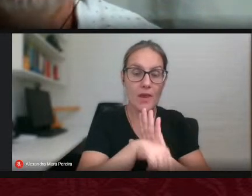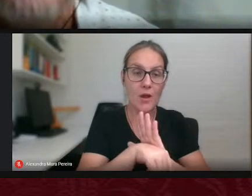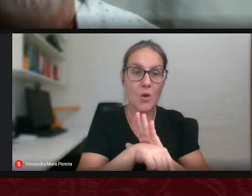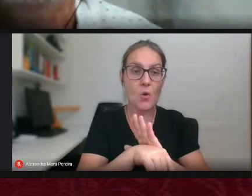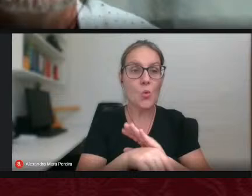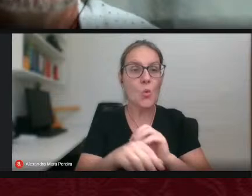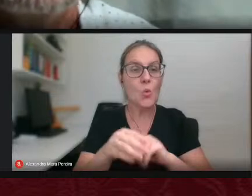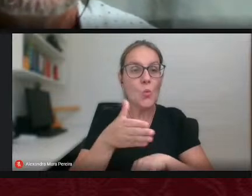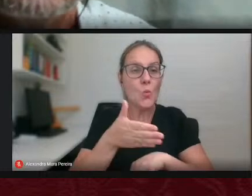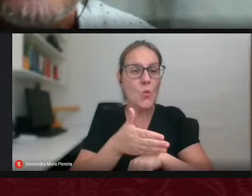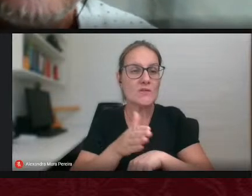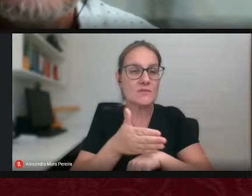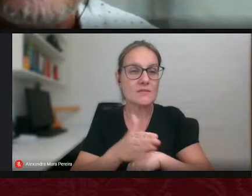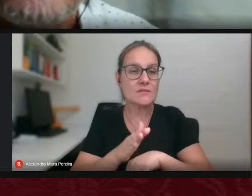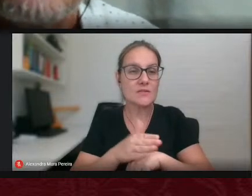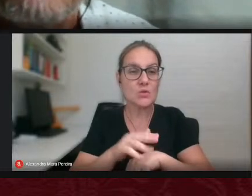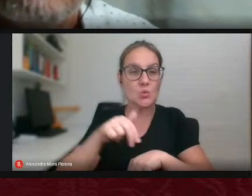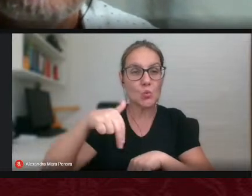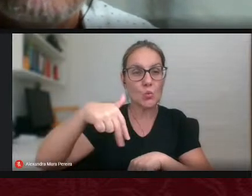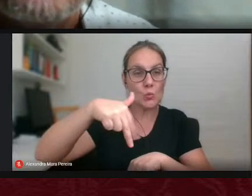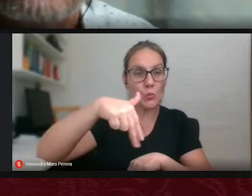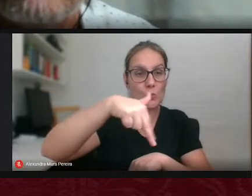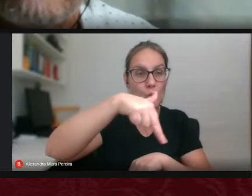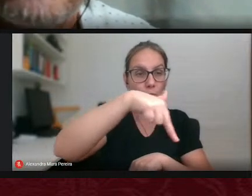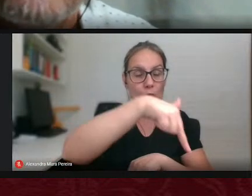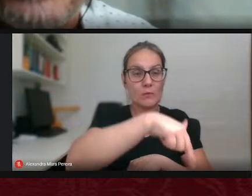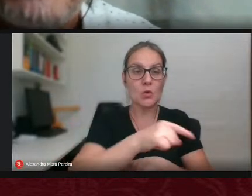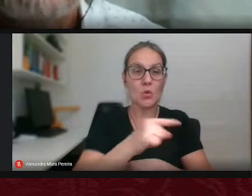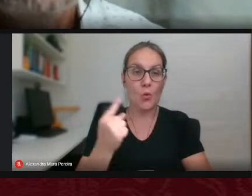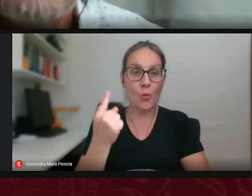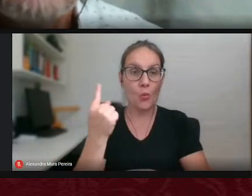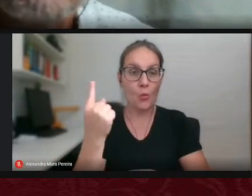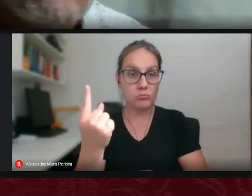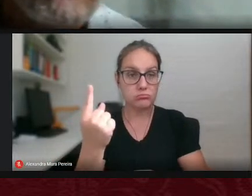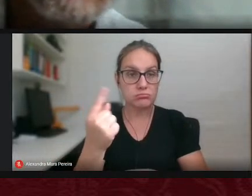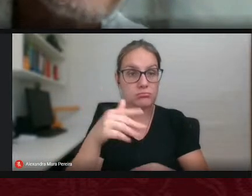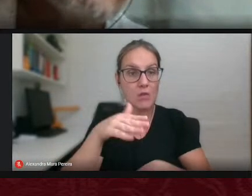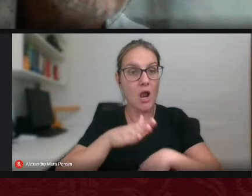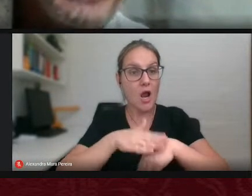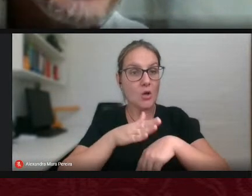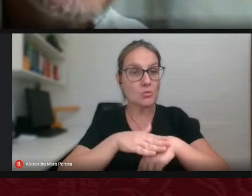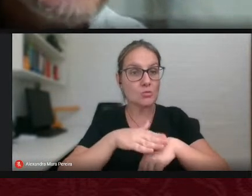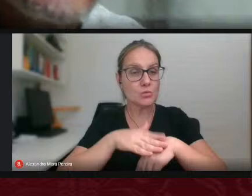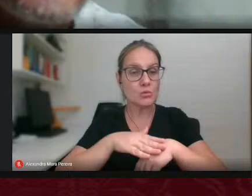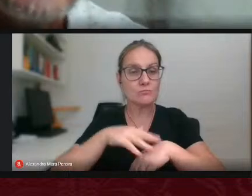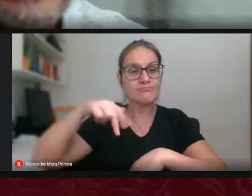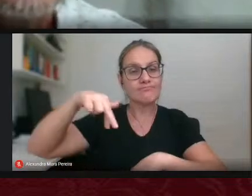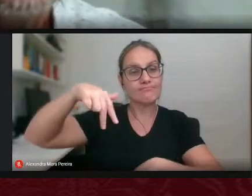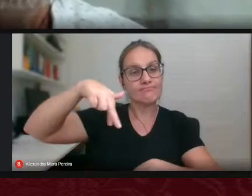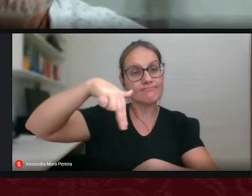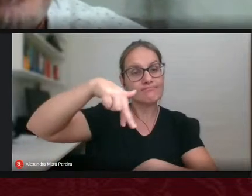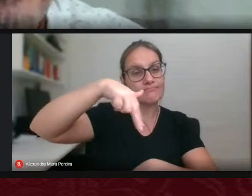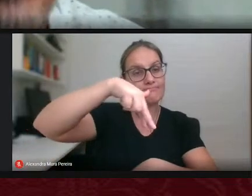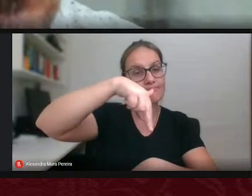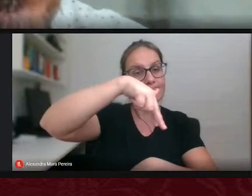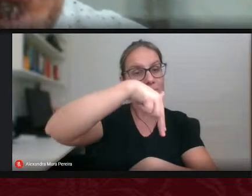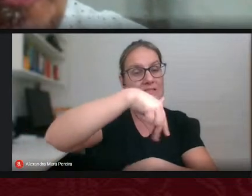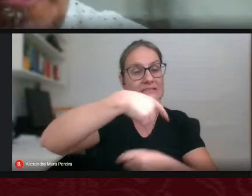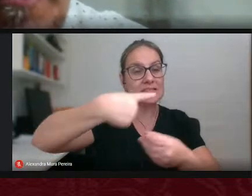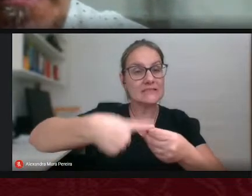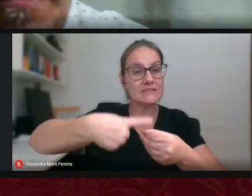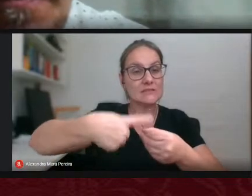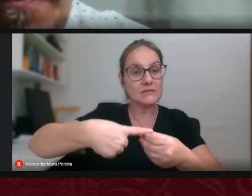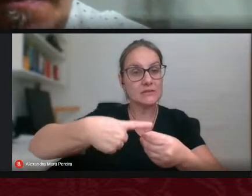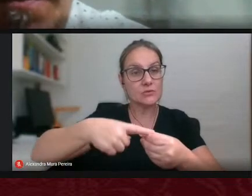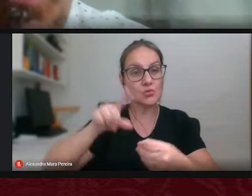andarilho em que um dos autores percorre parte da cidade de Dourados